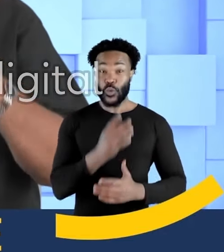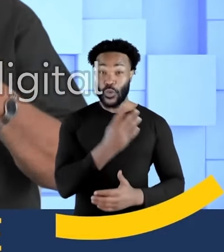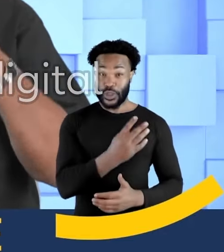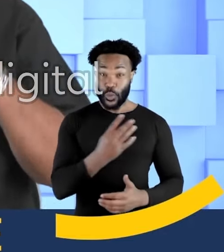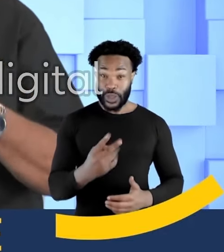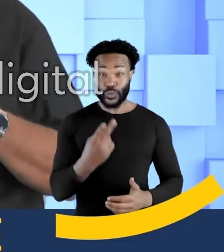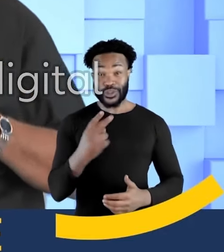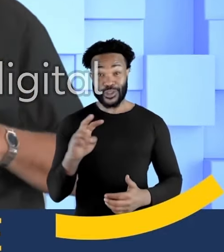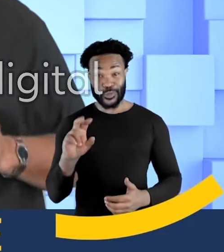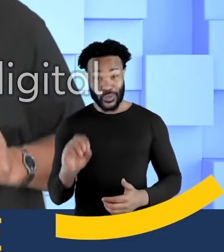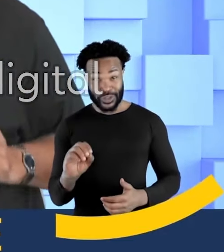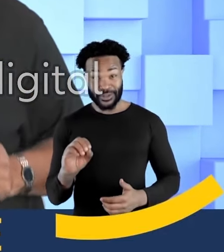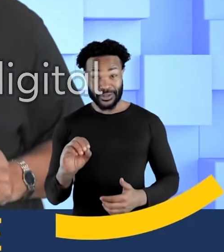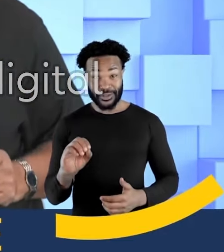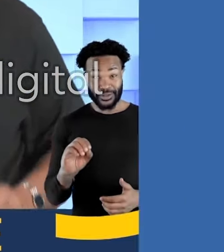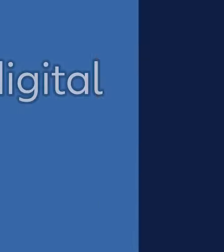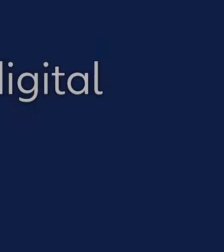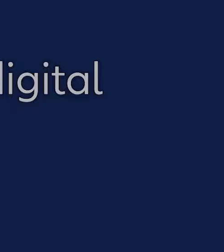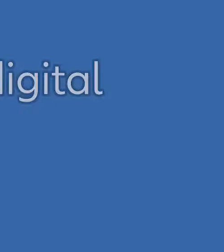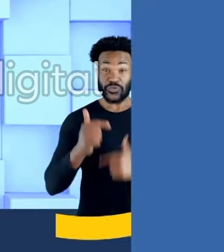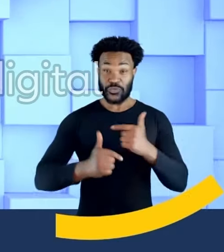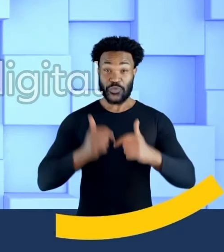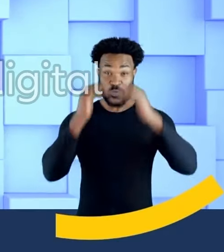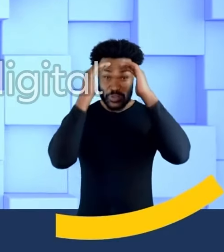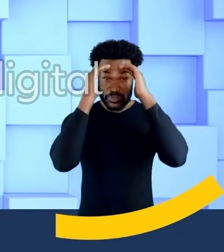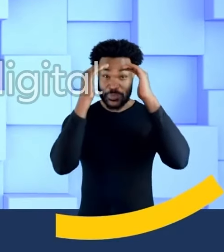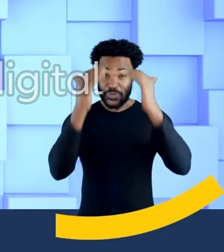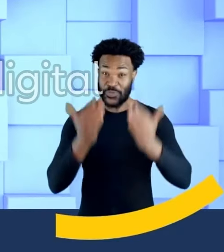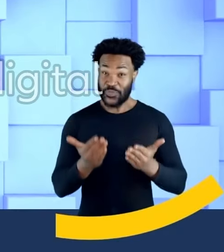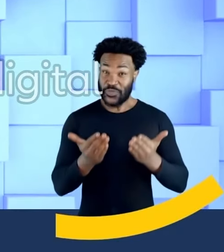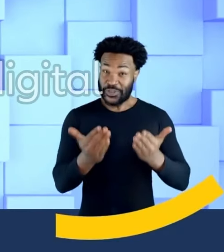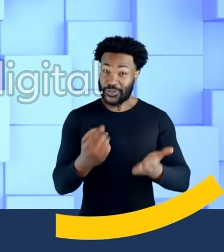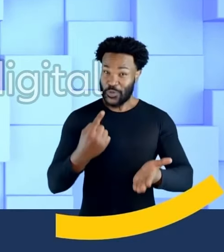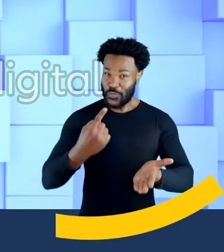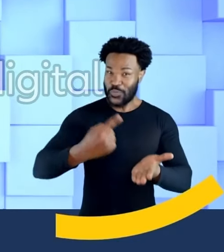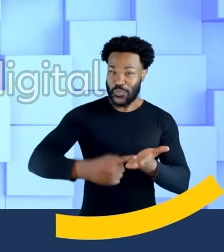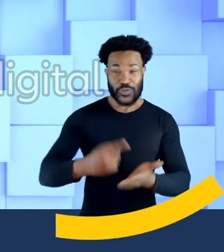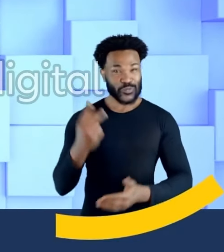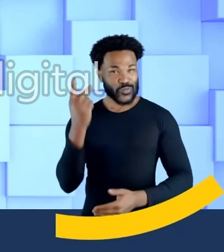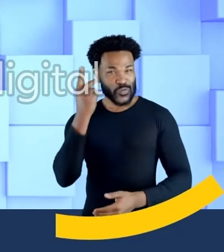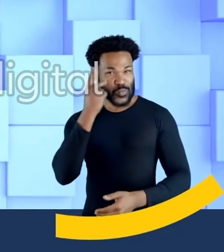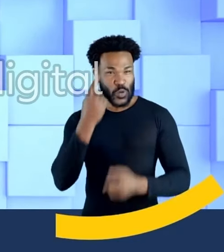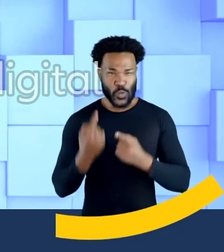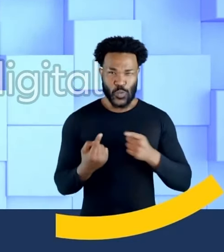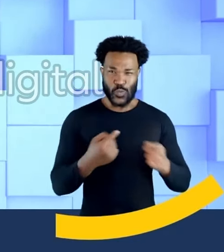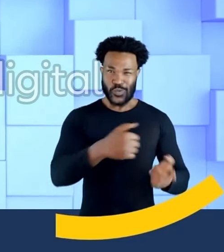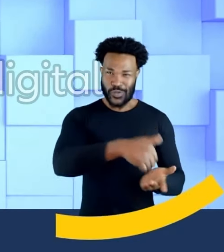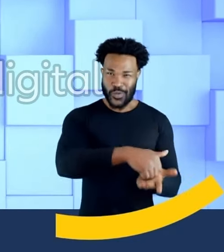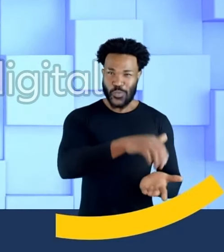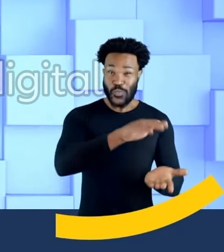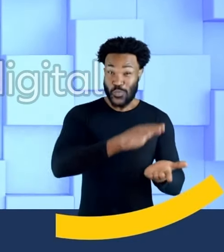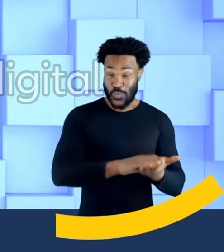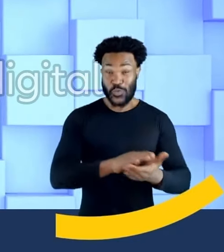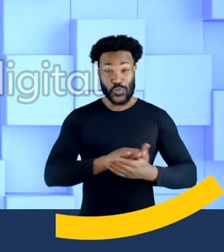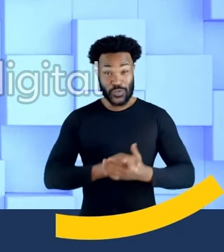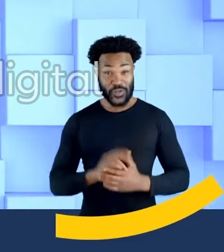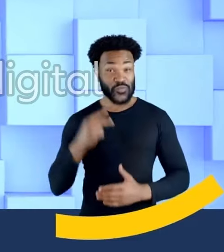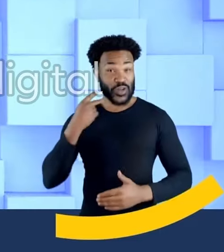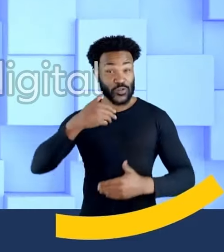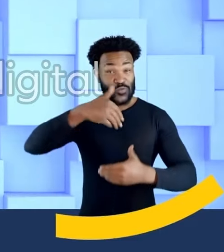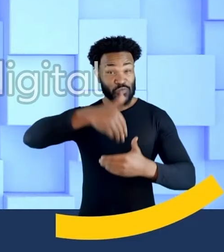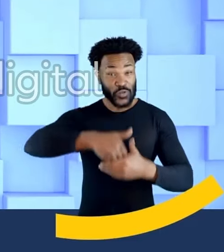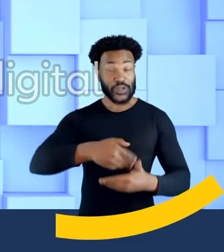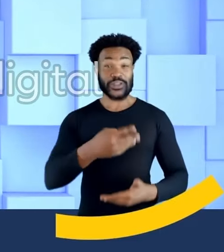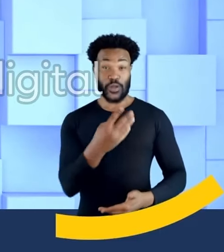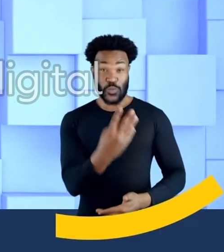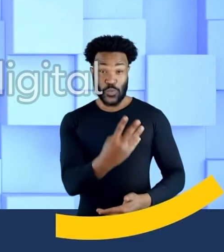44-250. Trabalho e respeito por você. Compromisso com São Paulo. Contra a indústria das mutas. Para vereador,